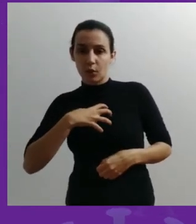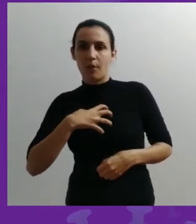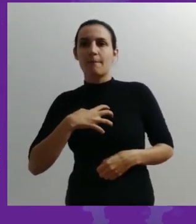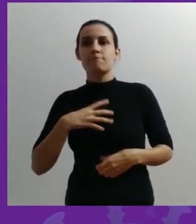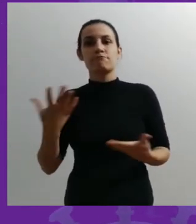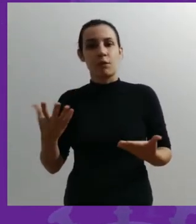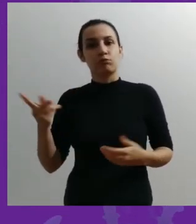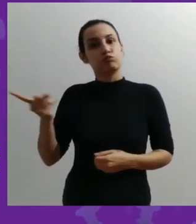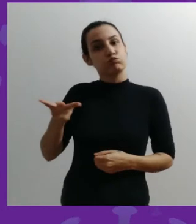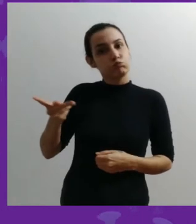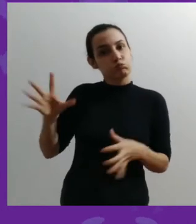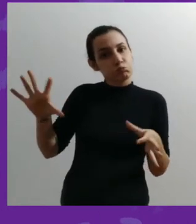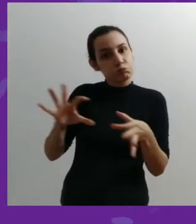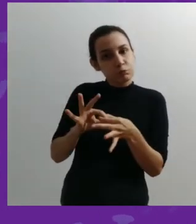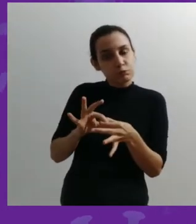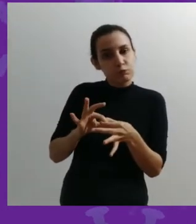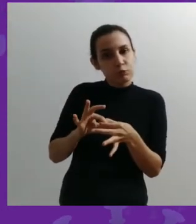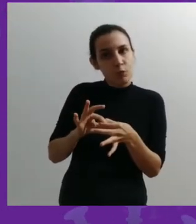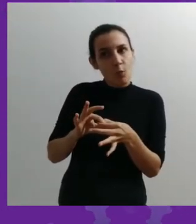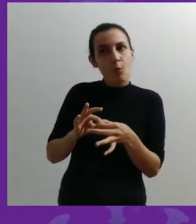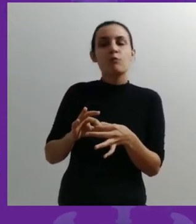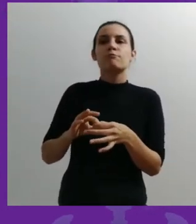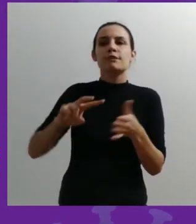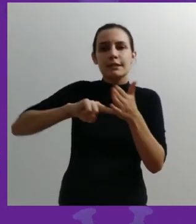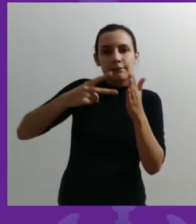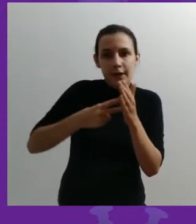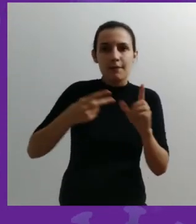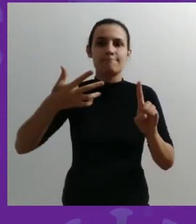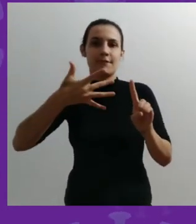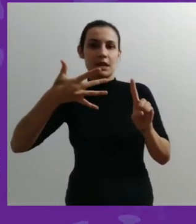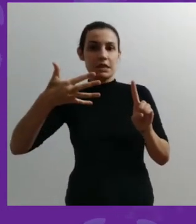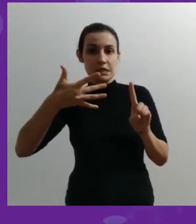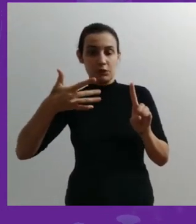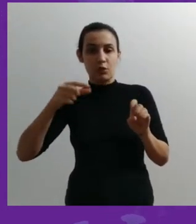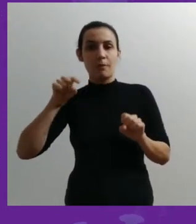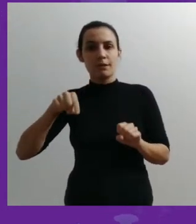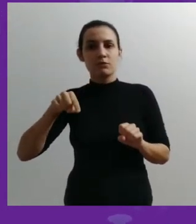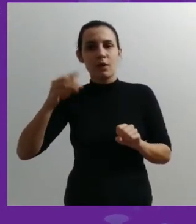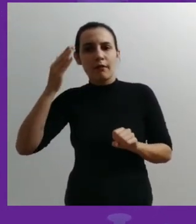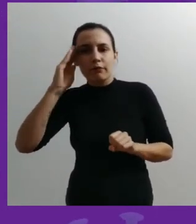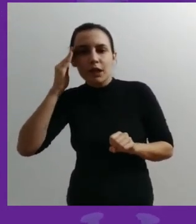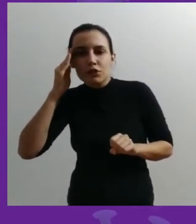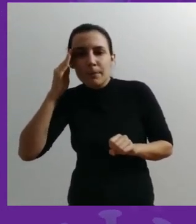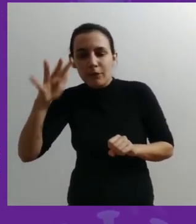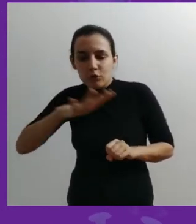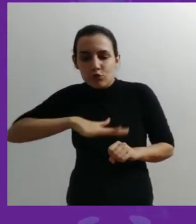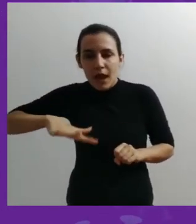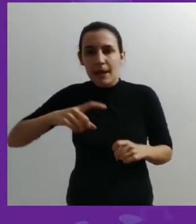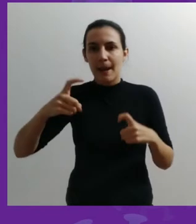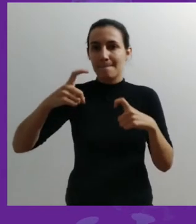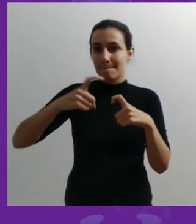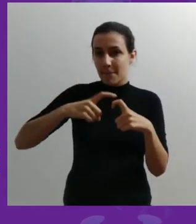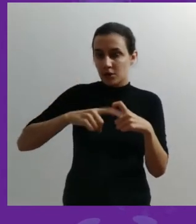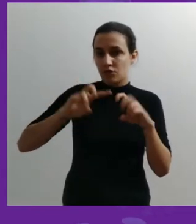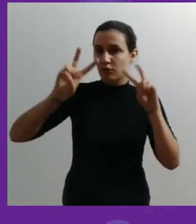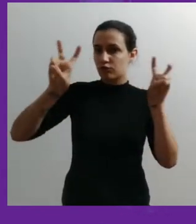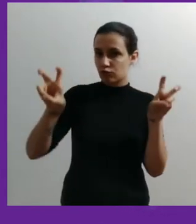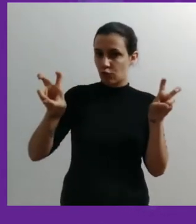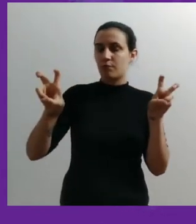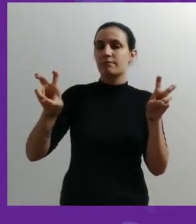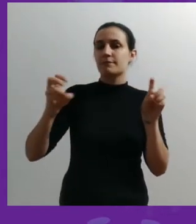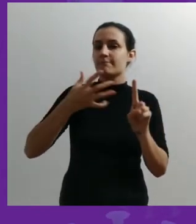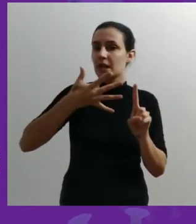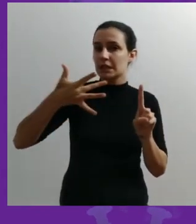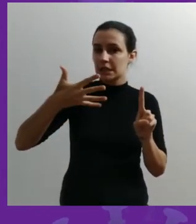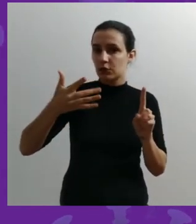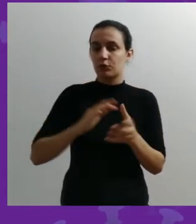ou seja, sinais mais sintomas igual síndrome. Então essa é a compreensão da clínica